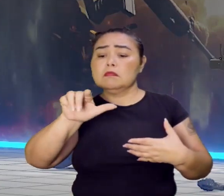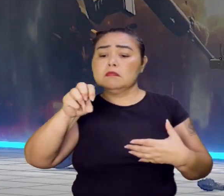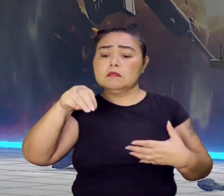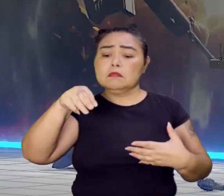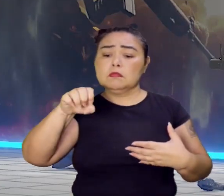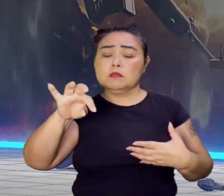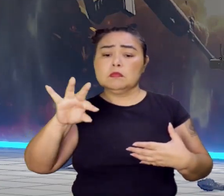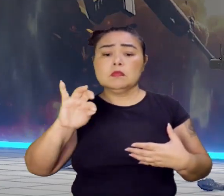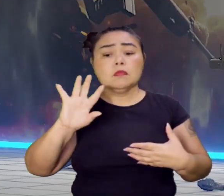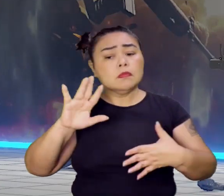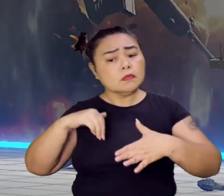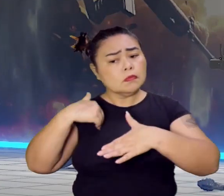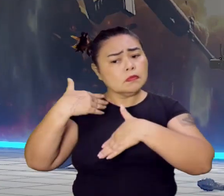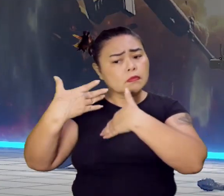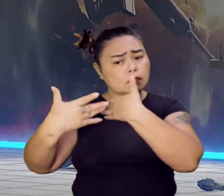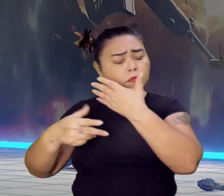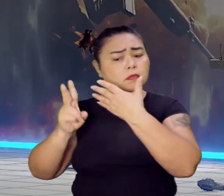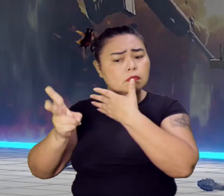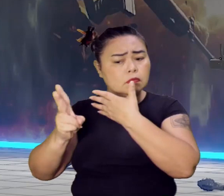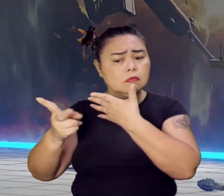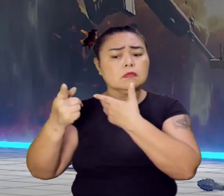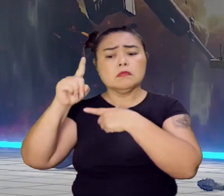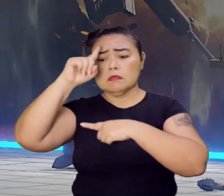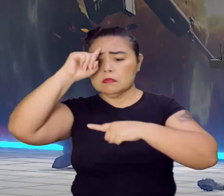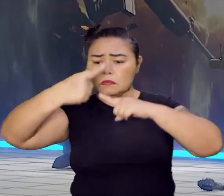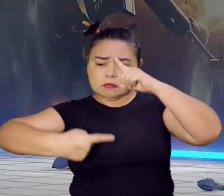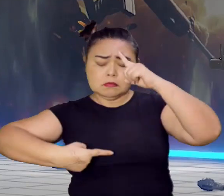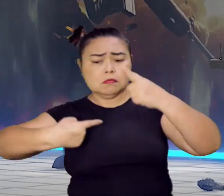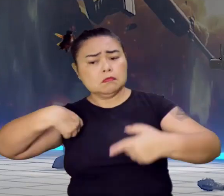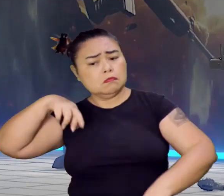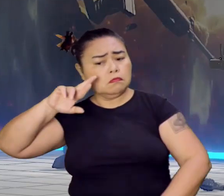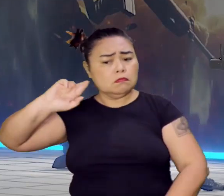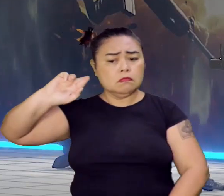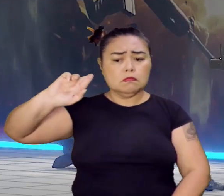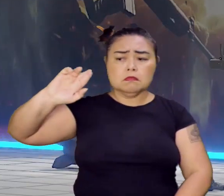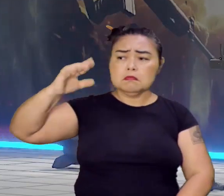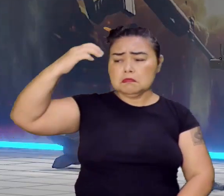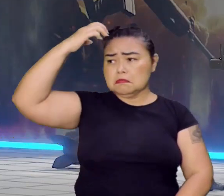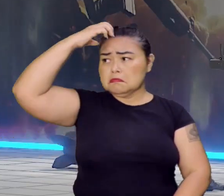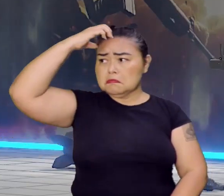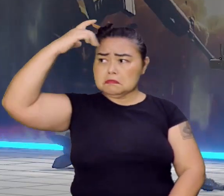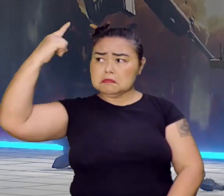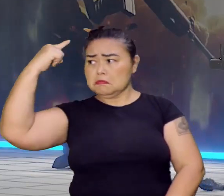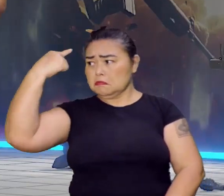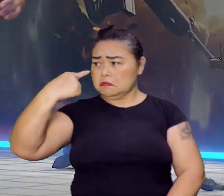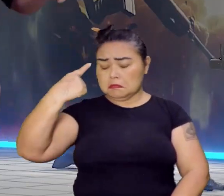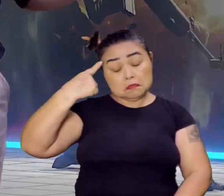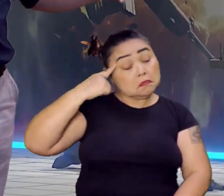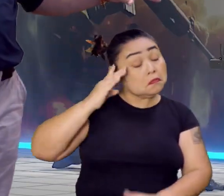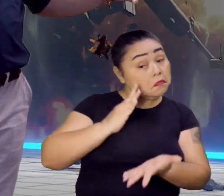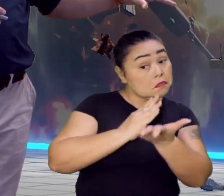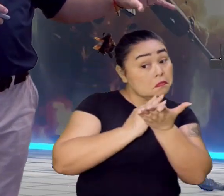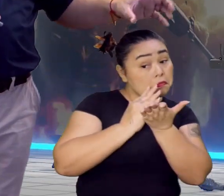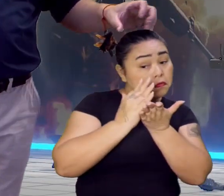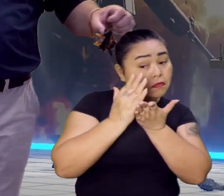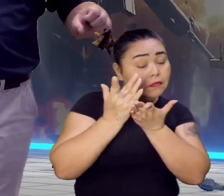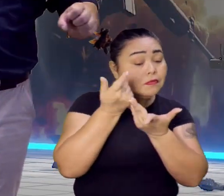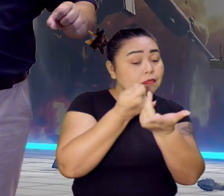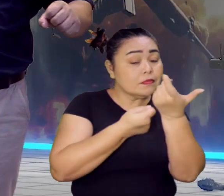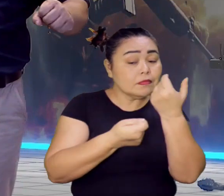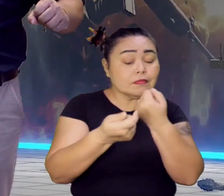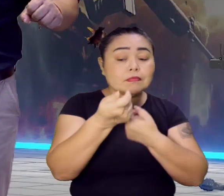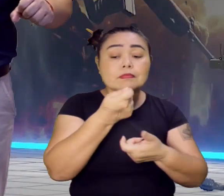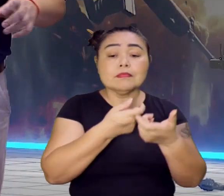eles passaram, continuaram governando ali com autonomia, a mando do rei e tudo, mas eles começaram a administrar essa